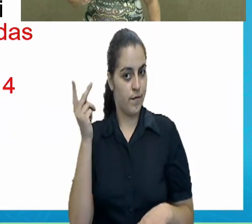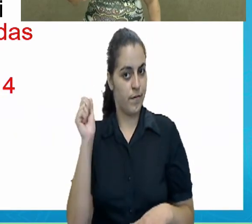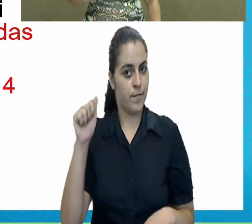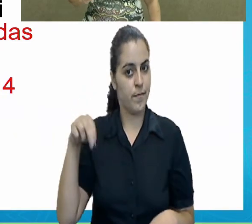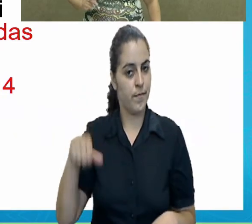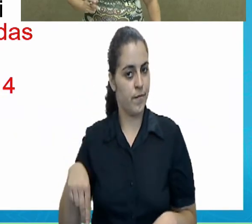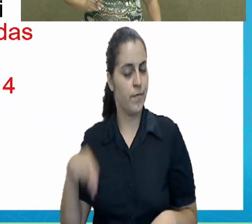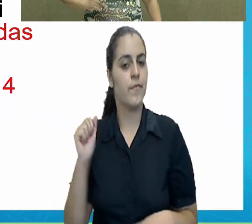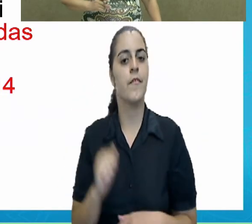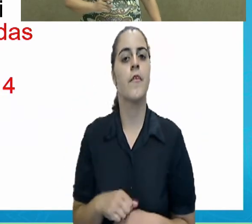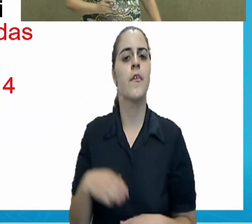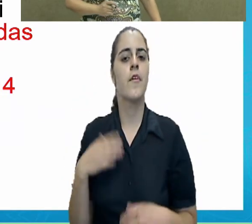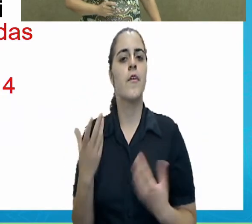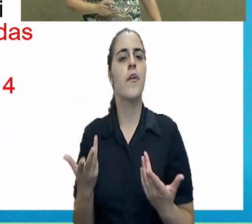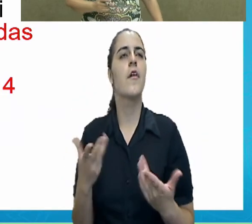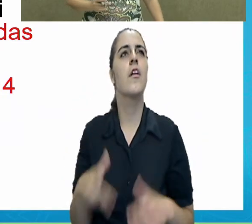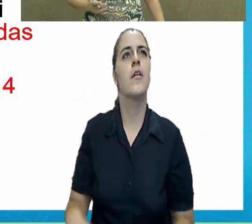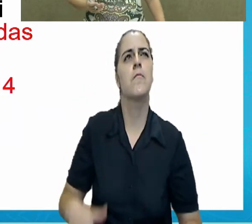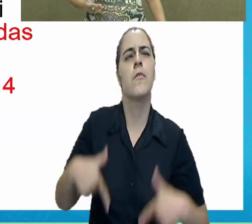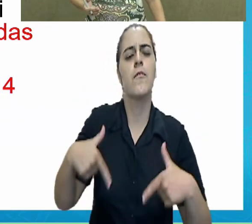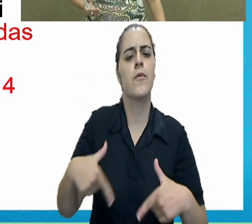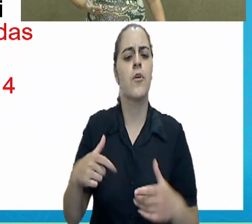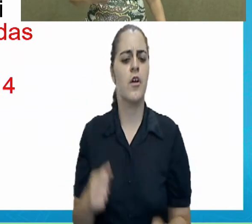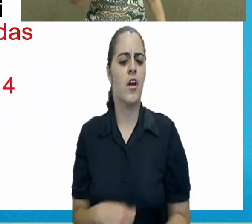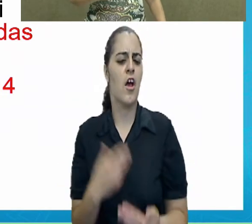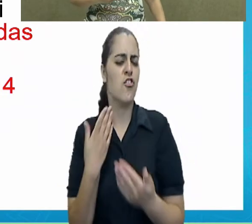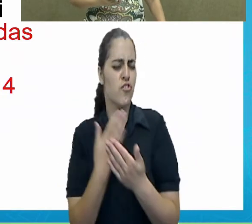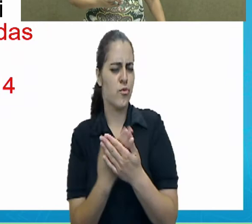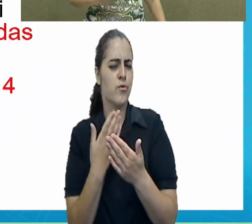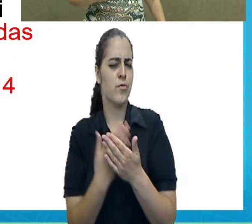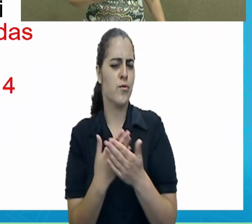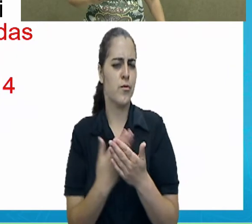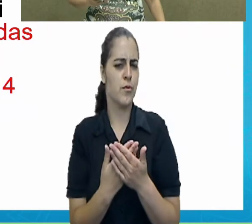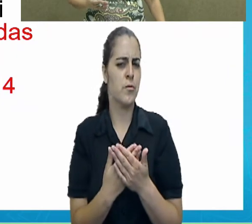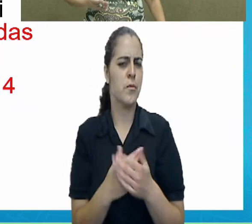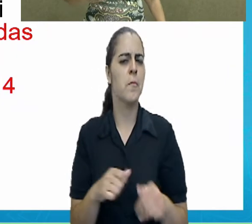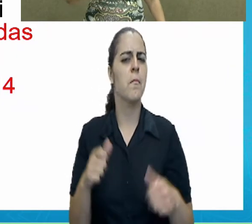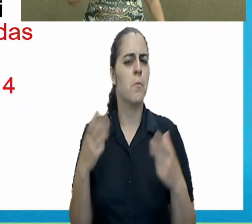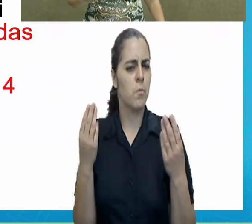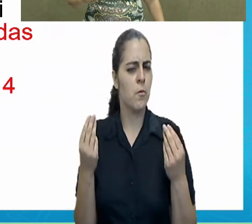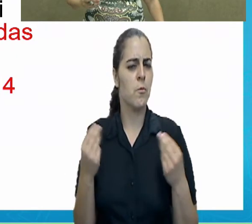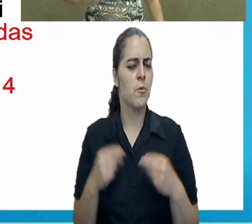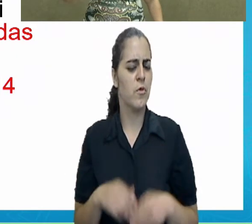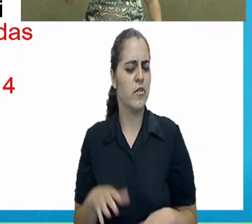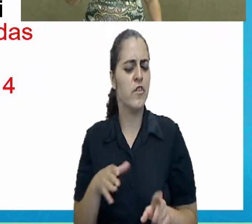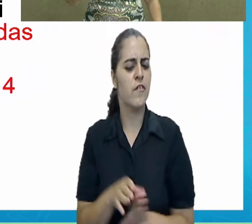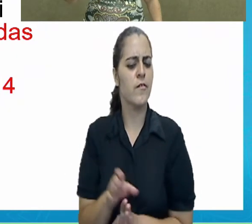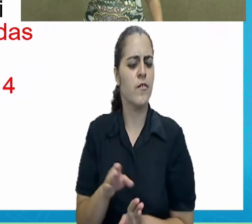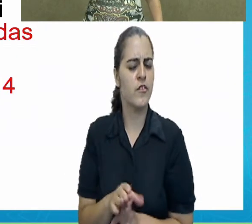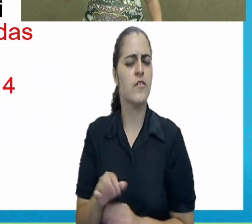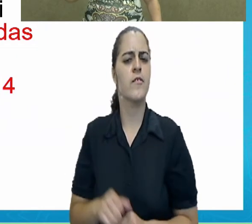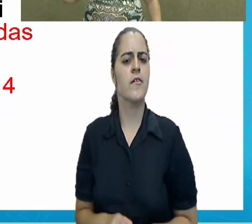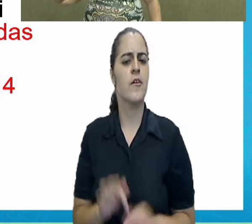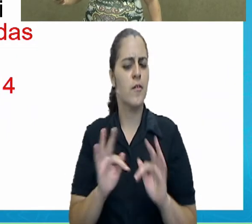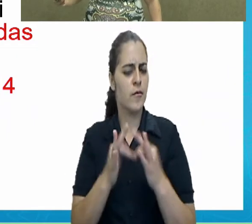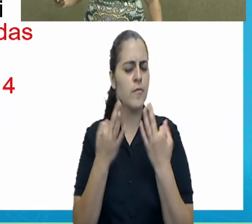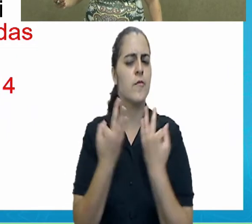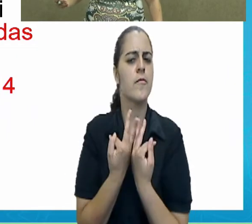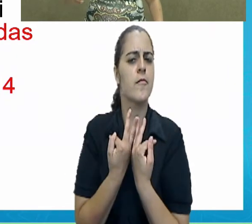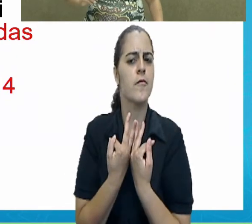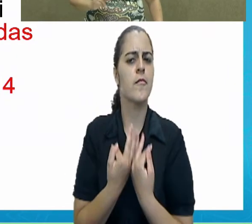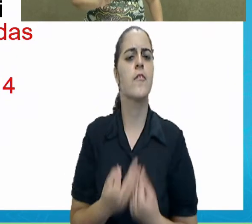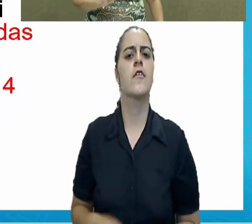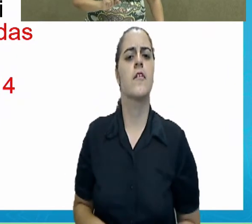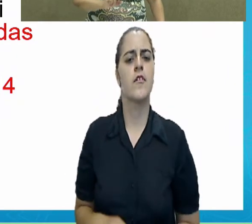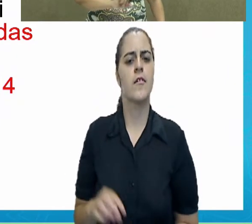dedicado bastante para fazer sua descoberta e teve também o incentivo na família.